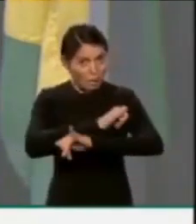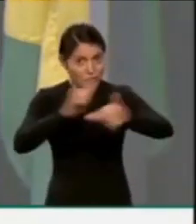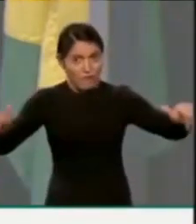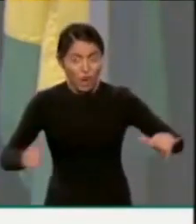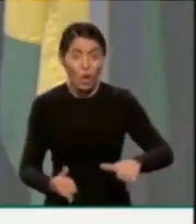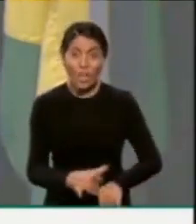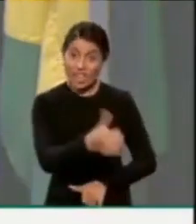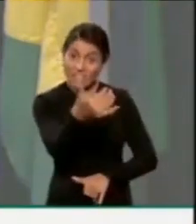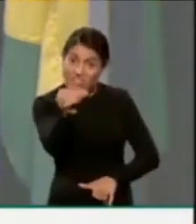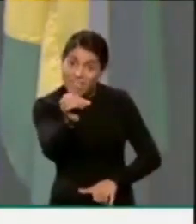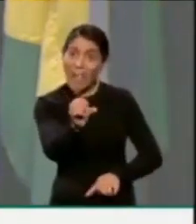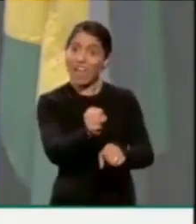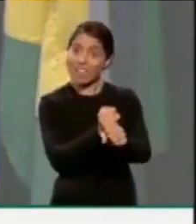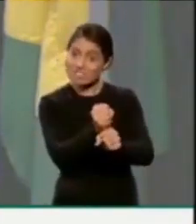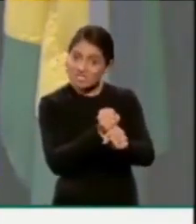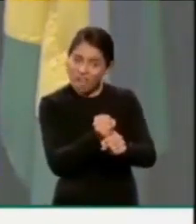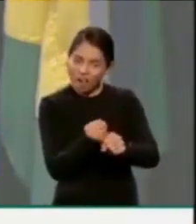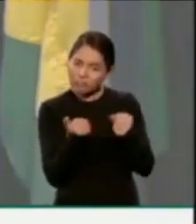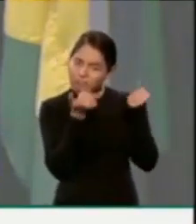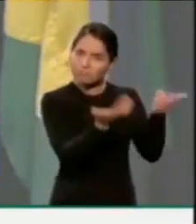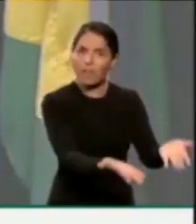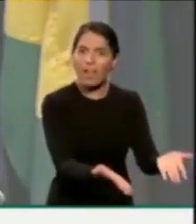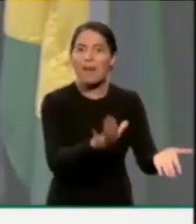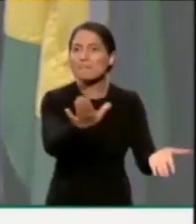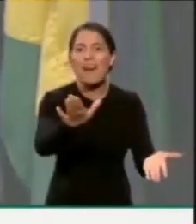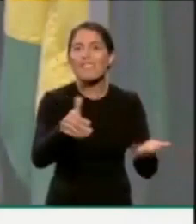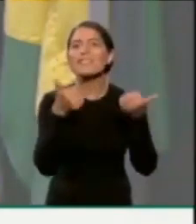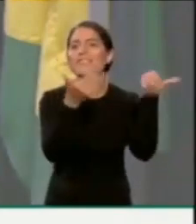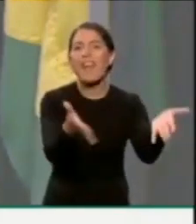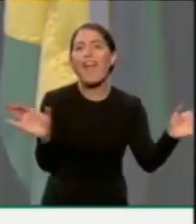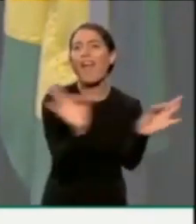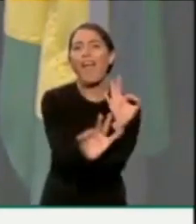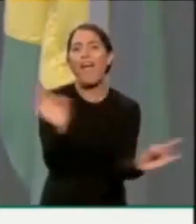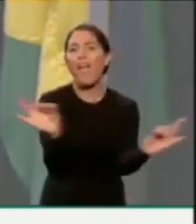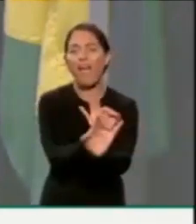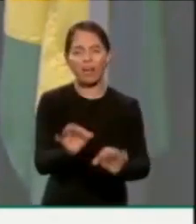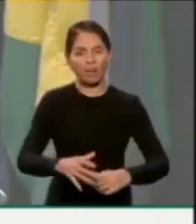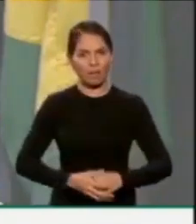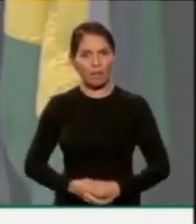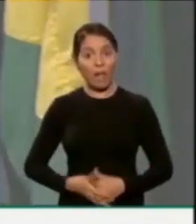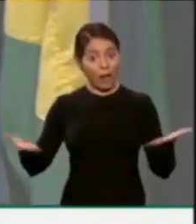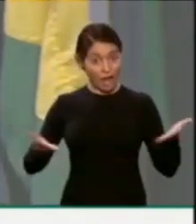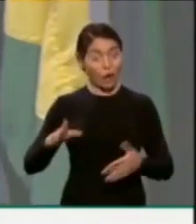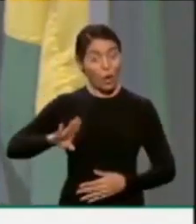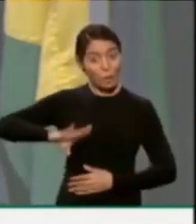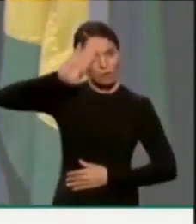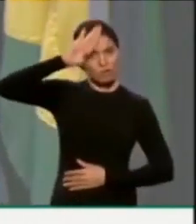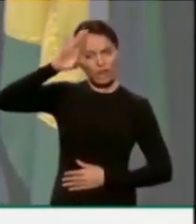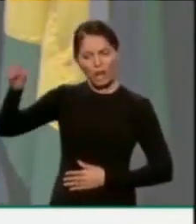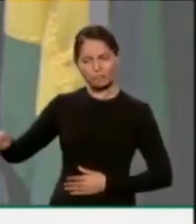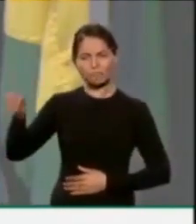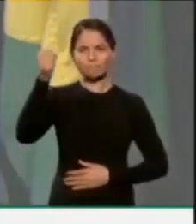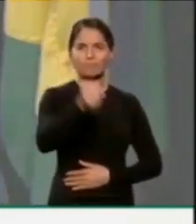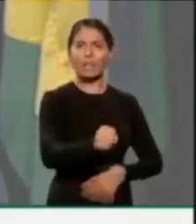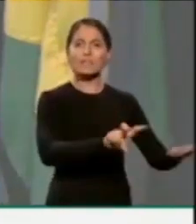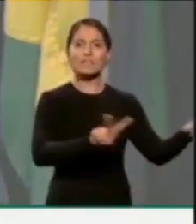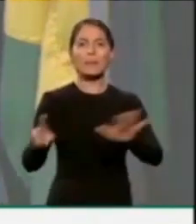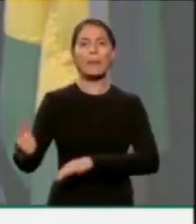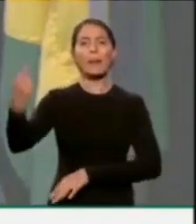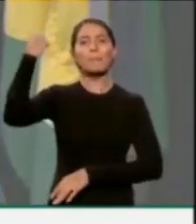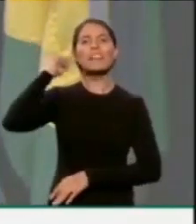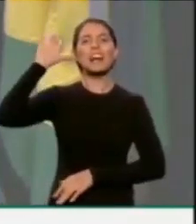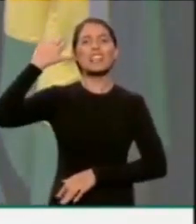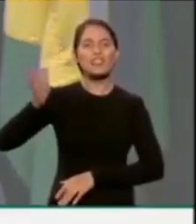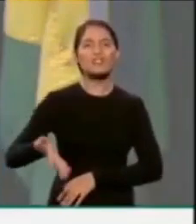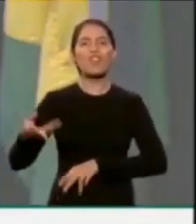numa década, esse empreendimento que não foi entregue. E aí, Jair Bolsonaro veio semana passada